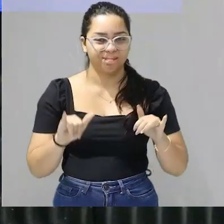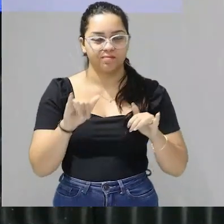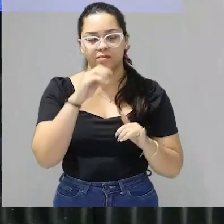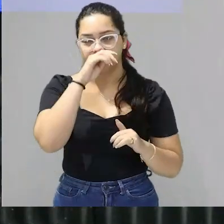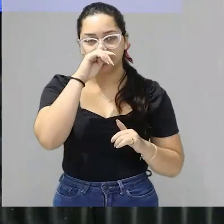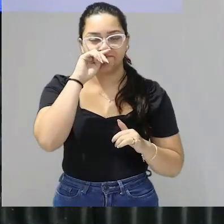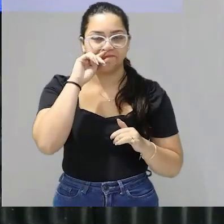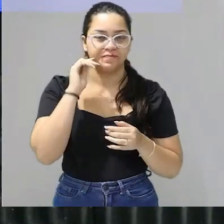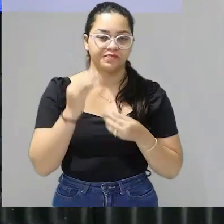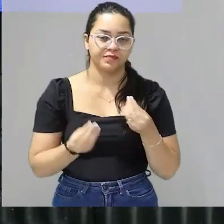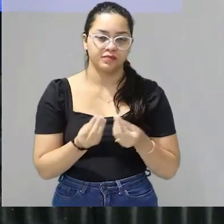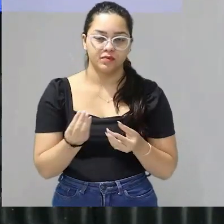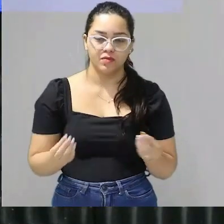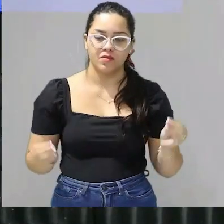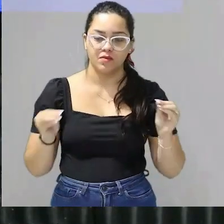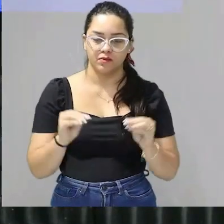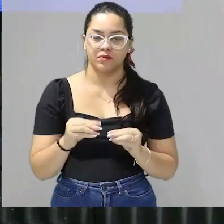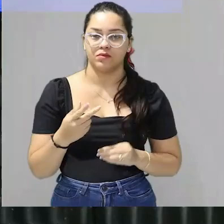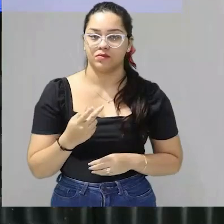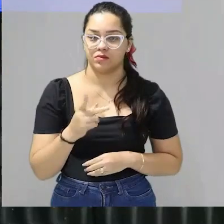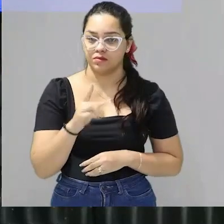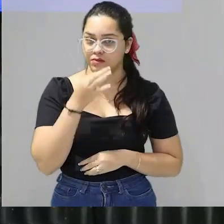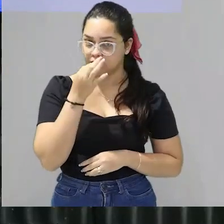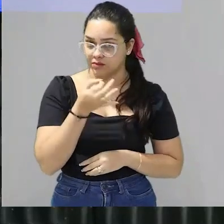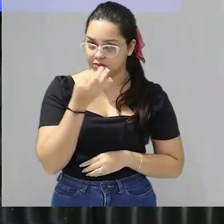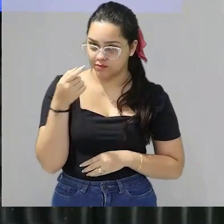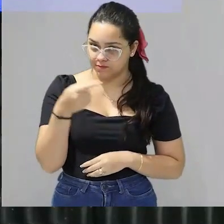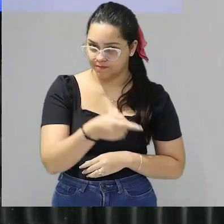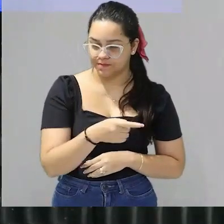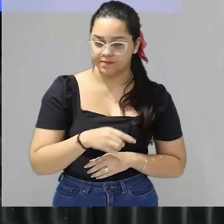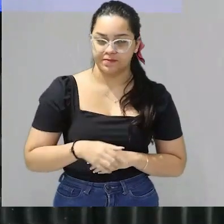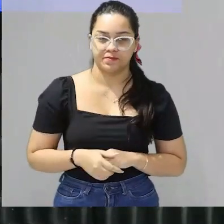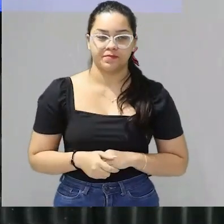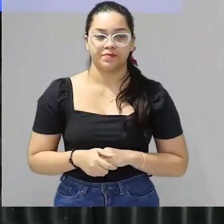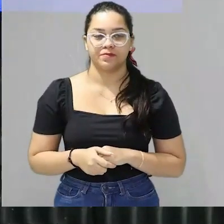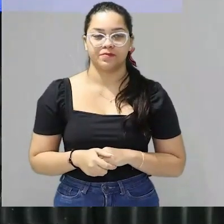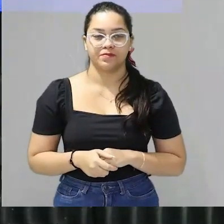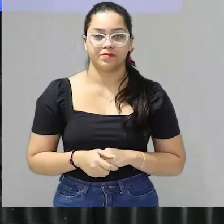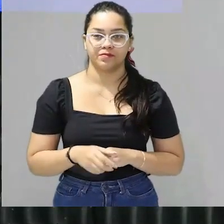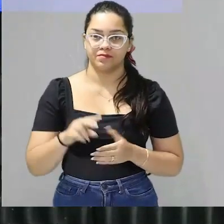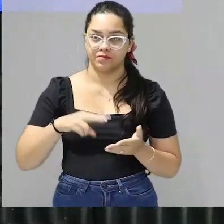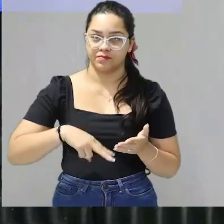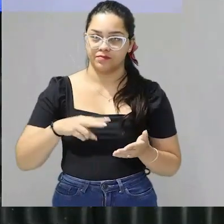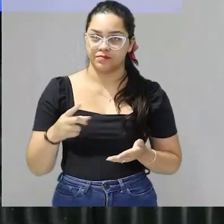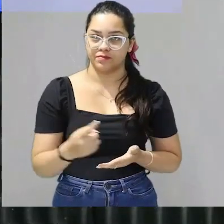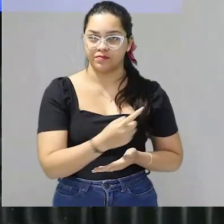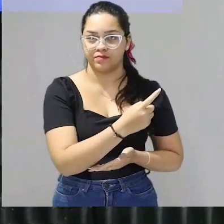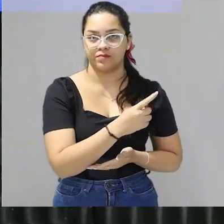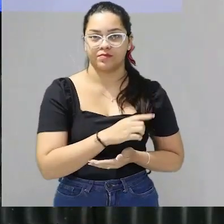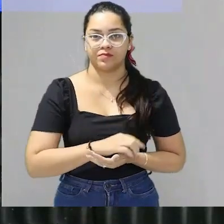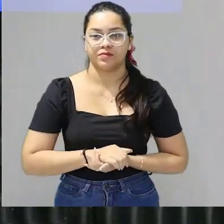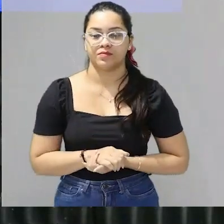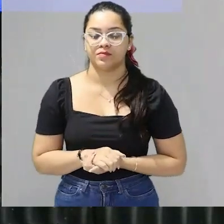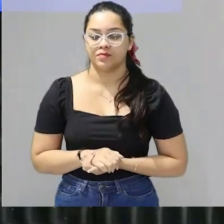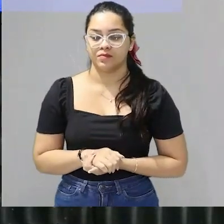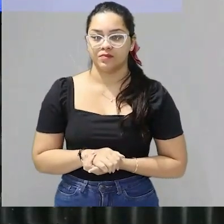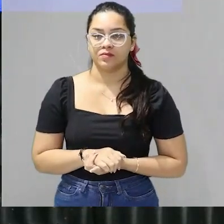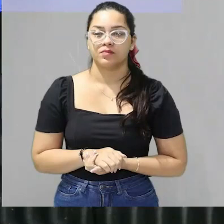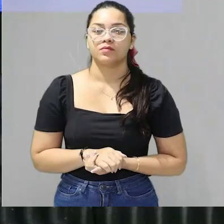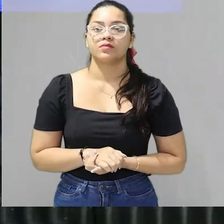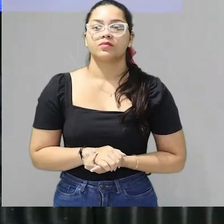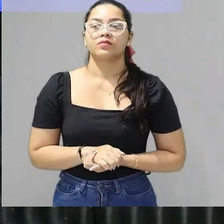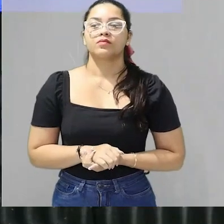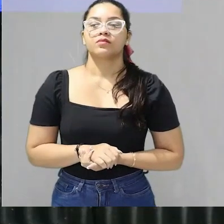como você vai colocar o seu ponto de vista uma tese ideal demonstra para a banca